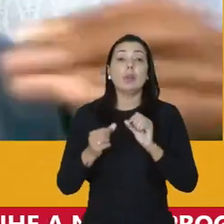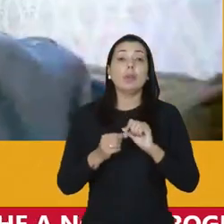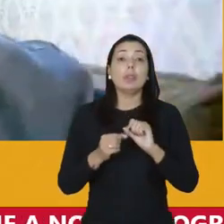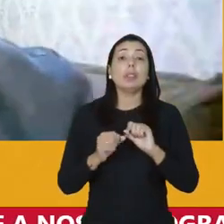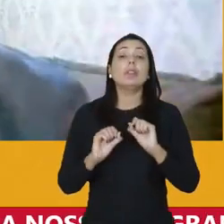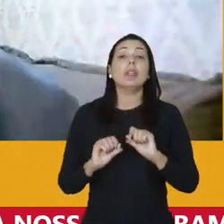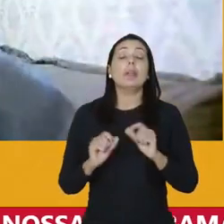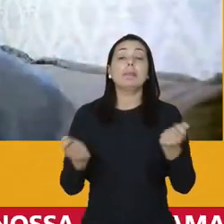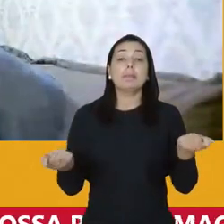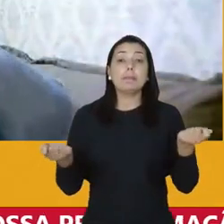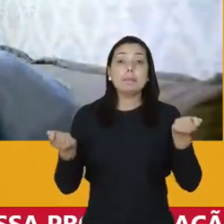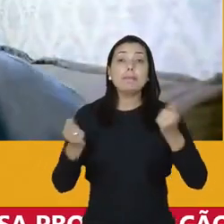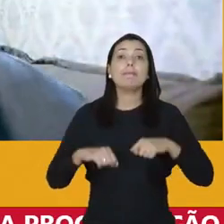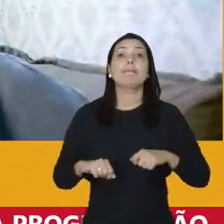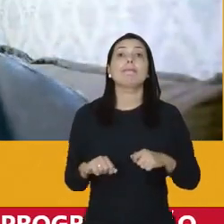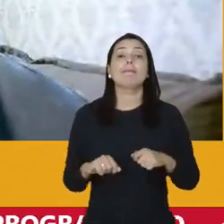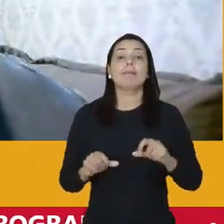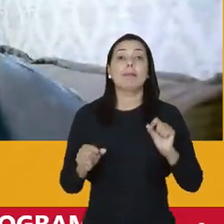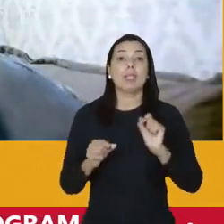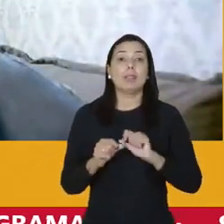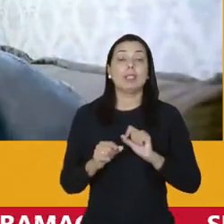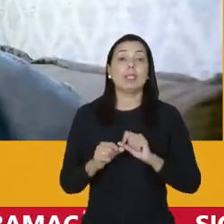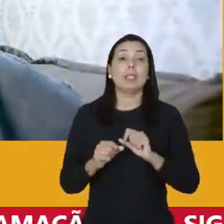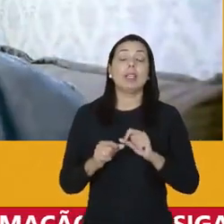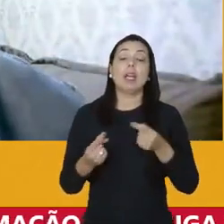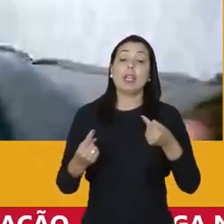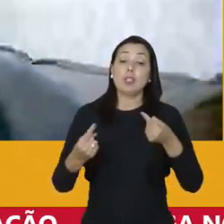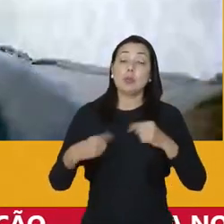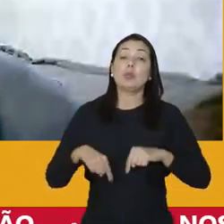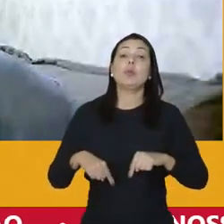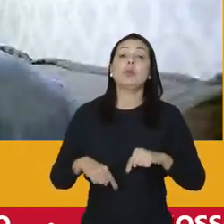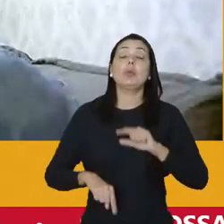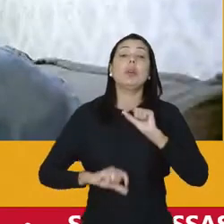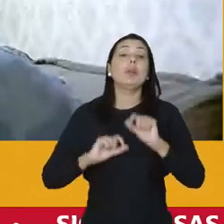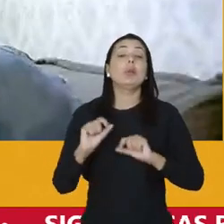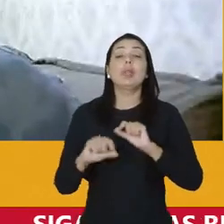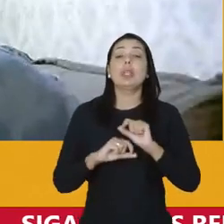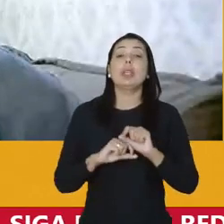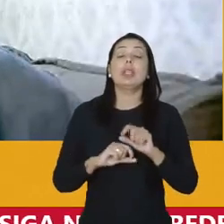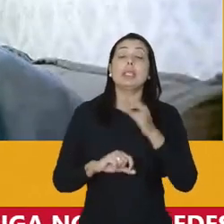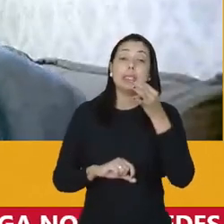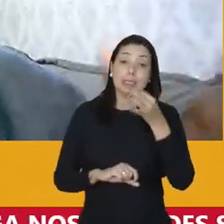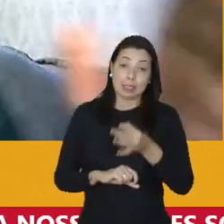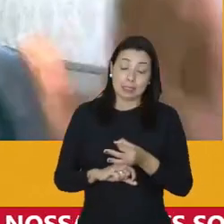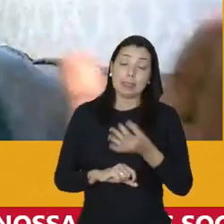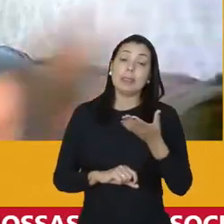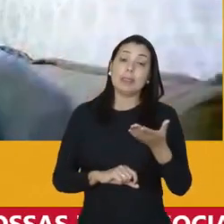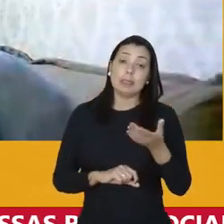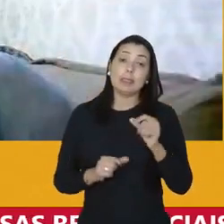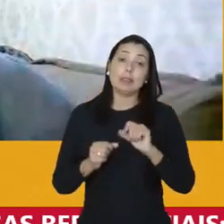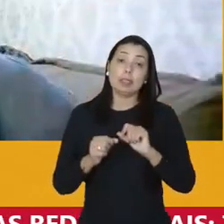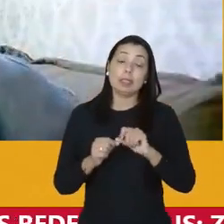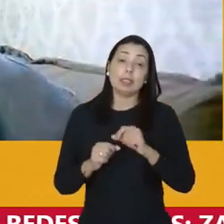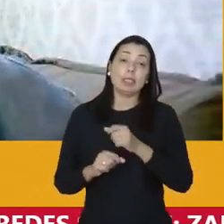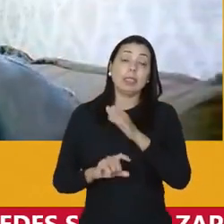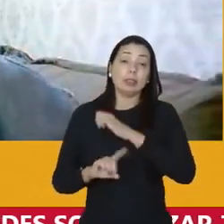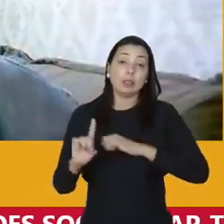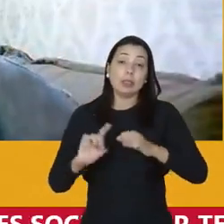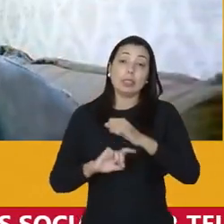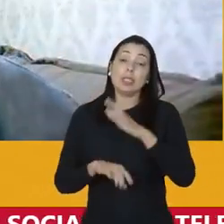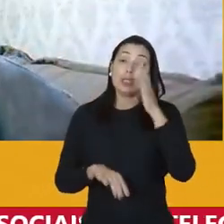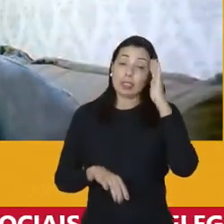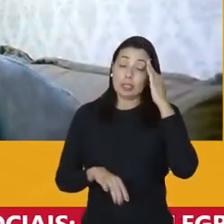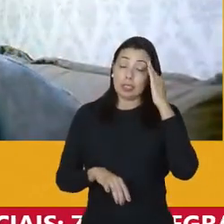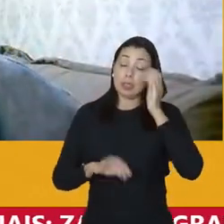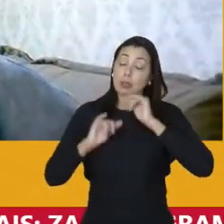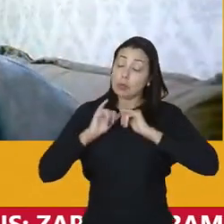tenham possibilidades de fazer essa disputa de uma maneira devida fazendo com que a sociedade entenda